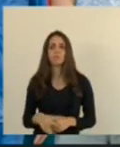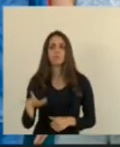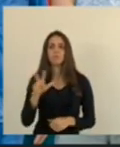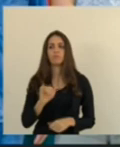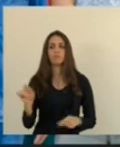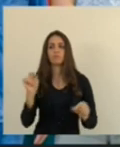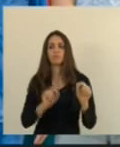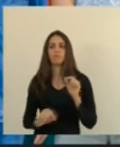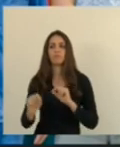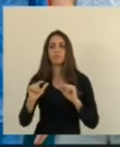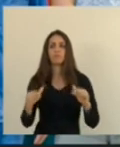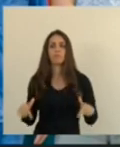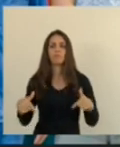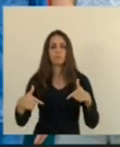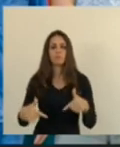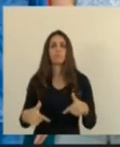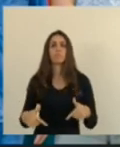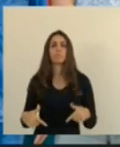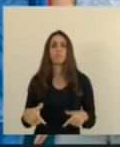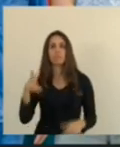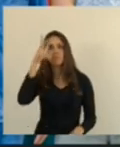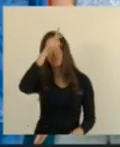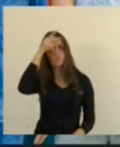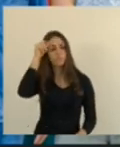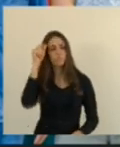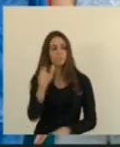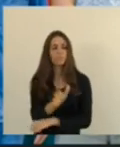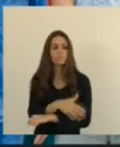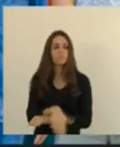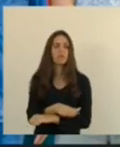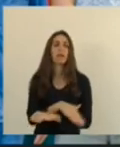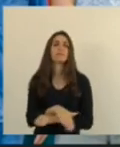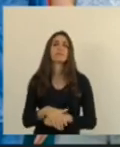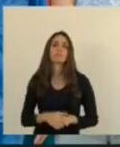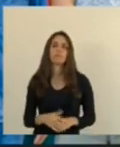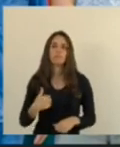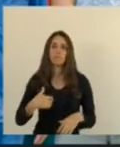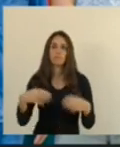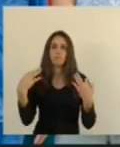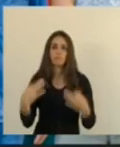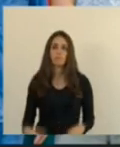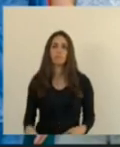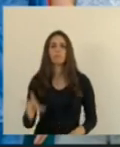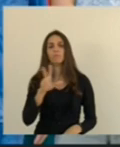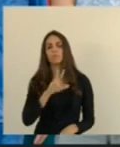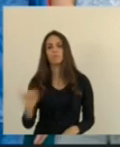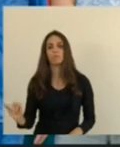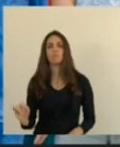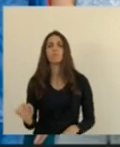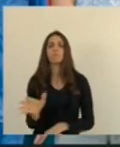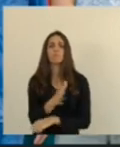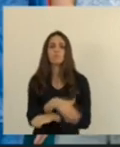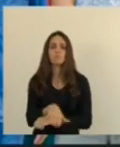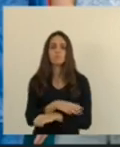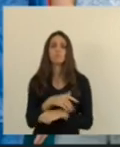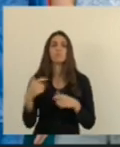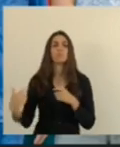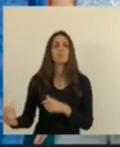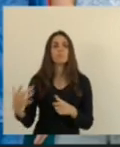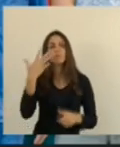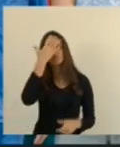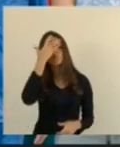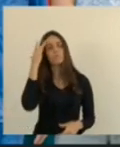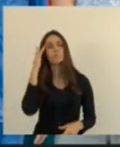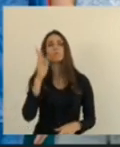implantar na praça. e eu tenho certeza que vai ser uma praça onde as pessoas